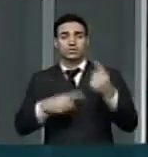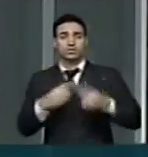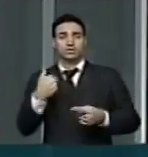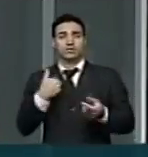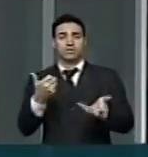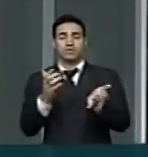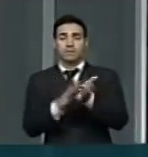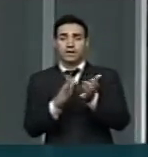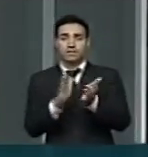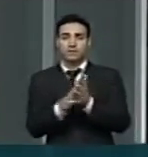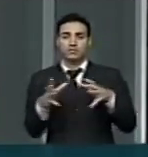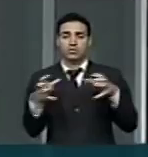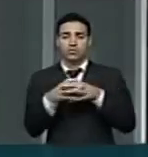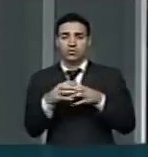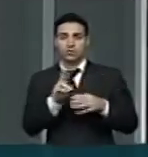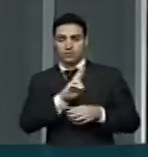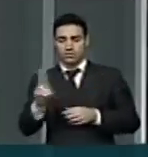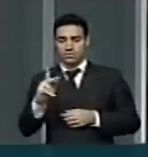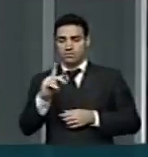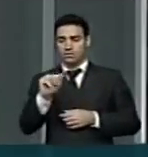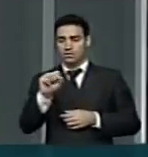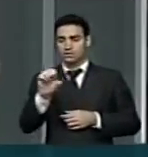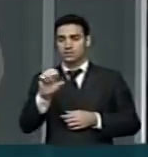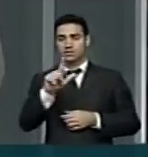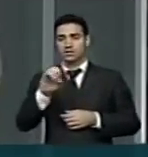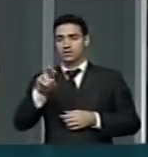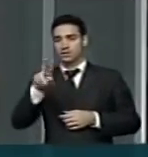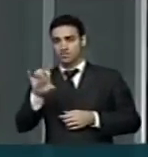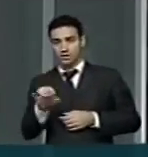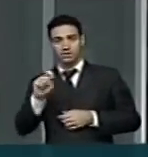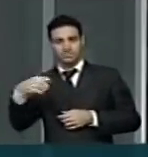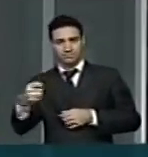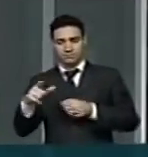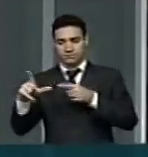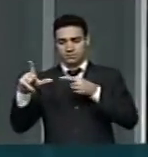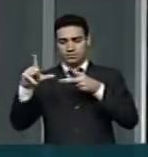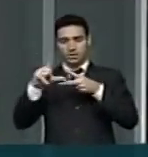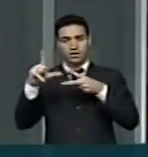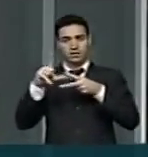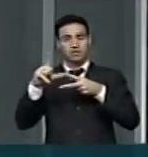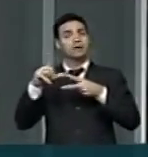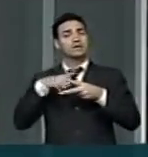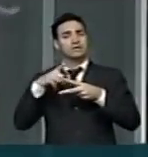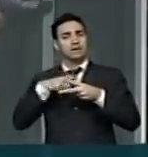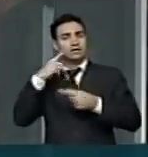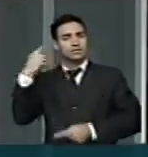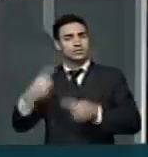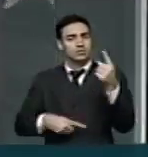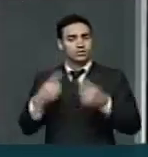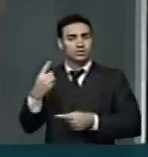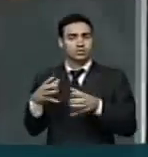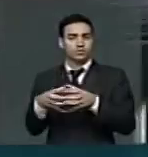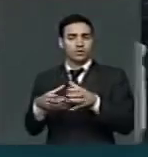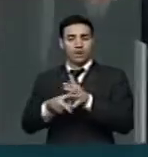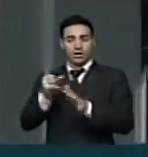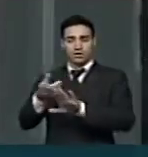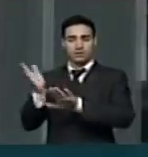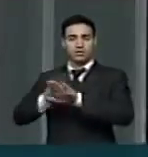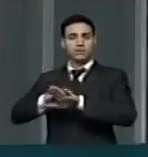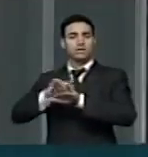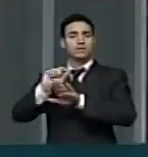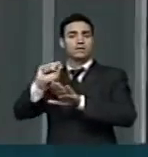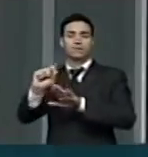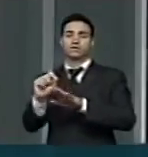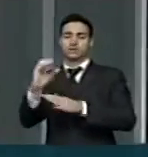o movimento Passo Livre, a grande discussão se coloca por trás dessa, da questão da